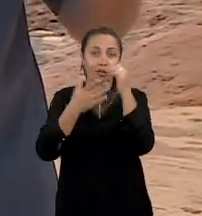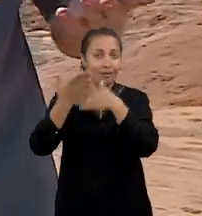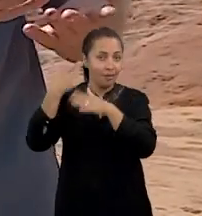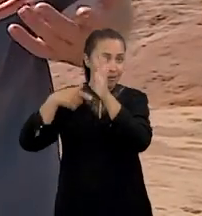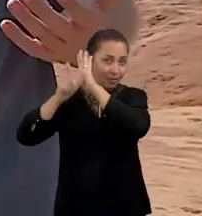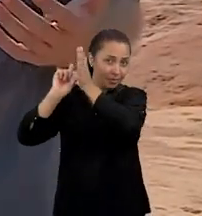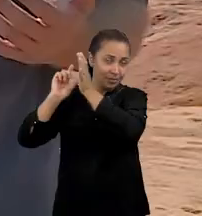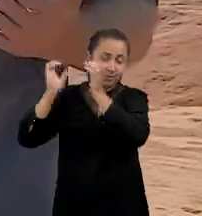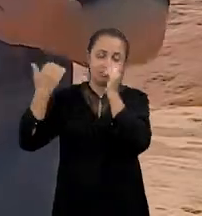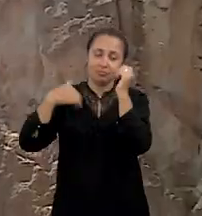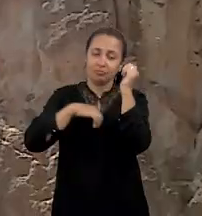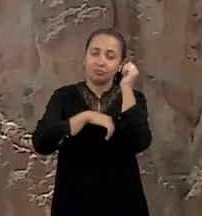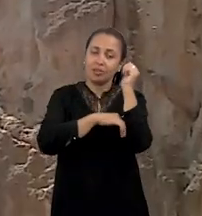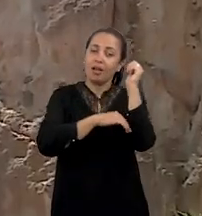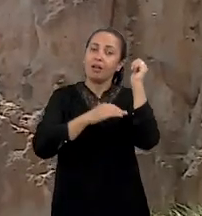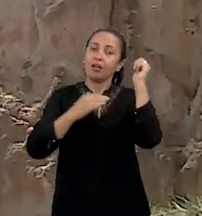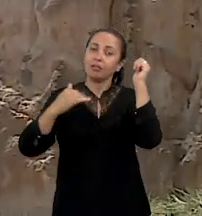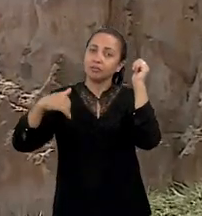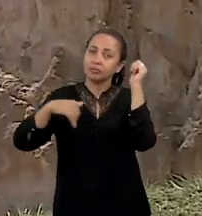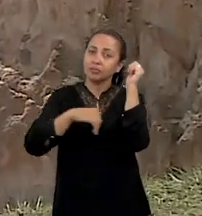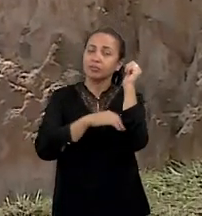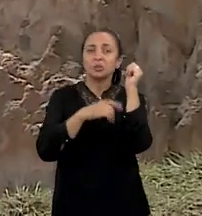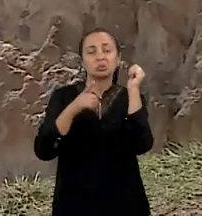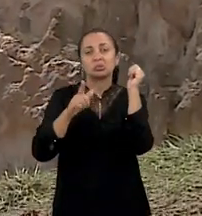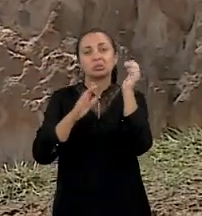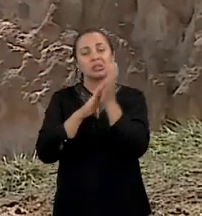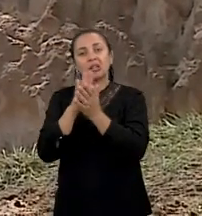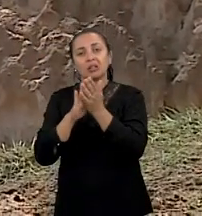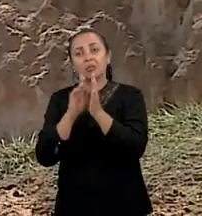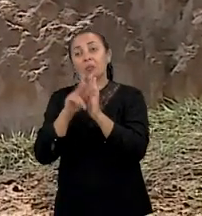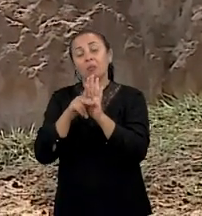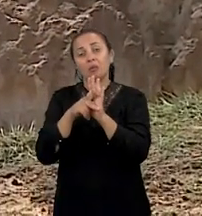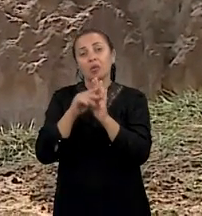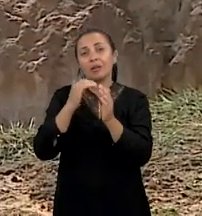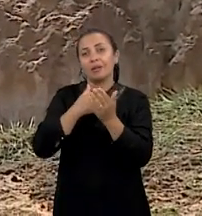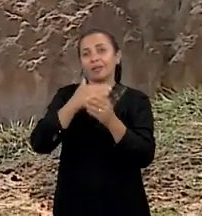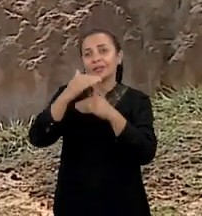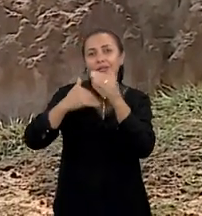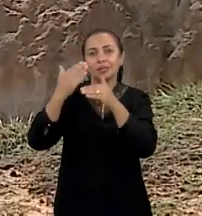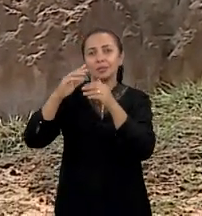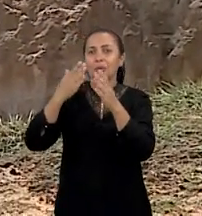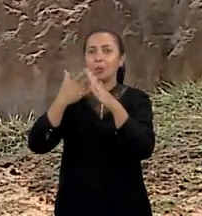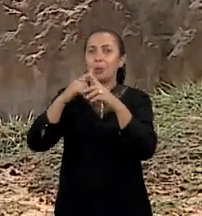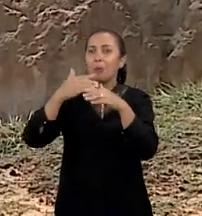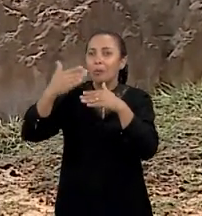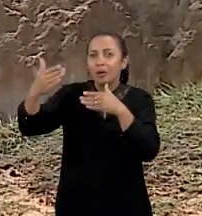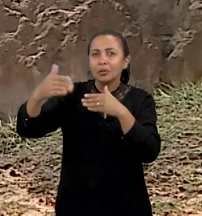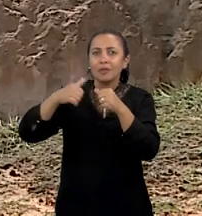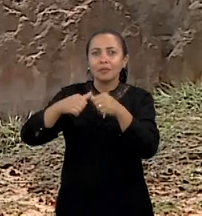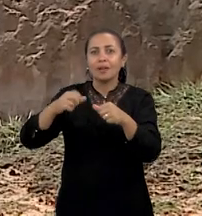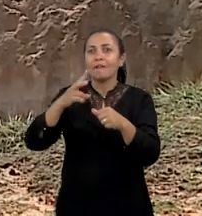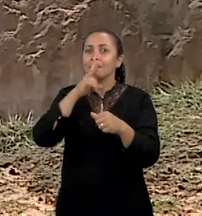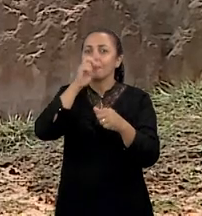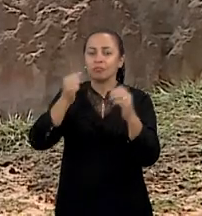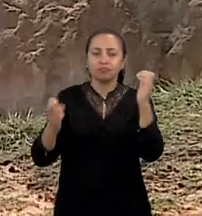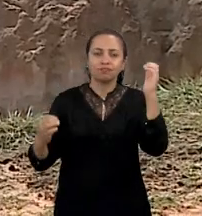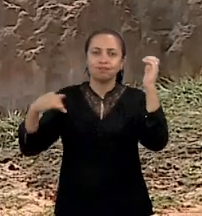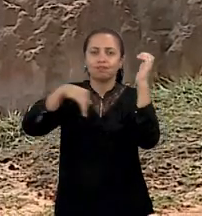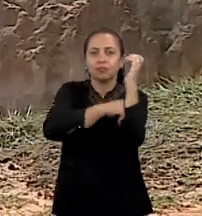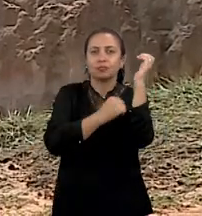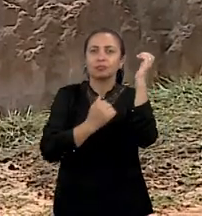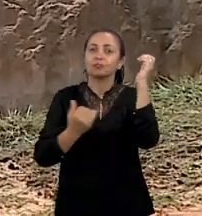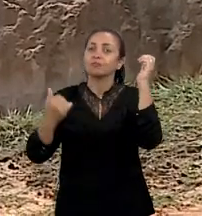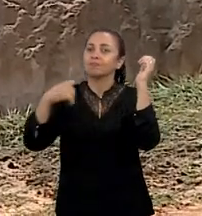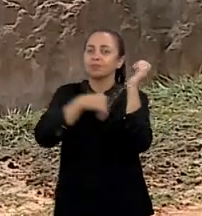não estava erodindo a falésia. E aí, esse processo se iniciou e o que a gente vem notado é que há uma certa